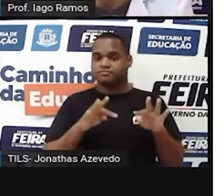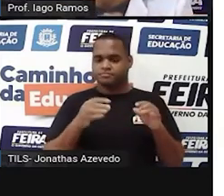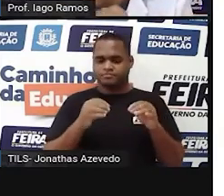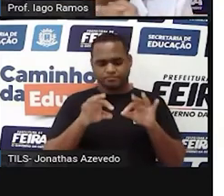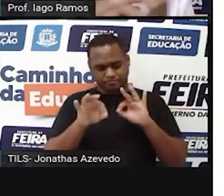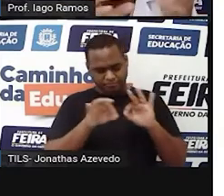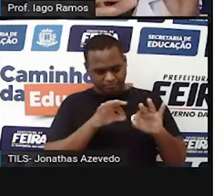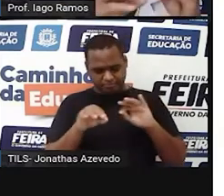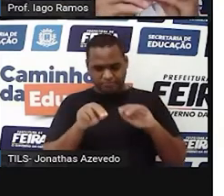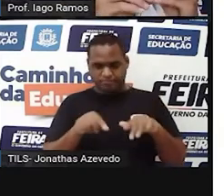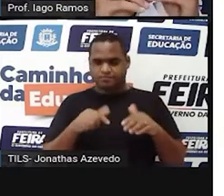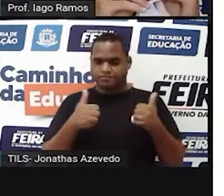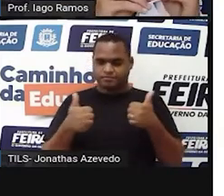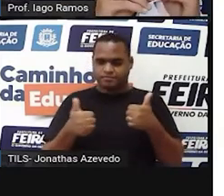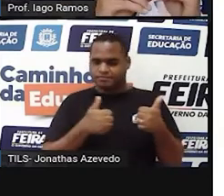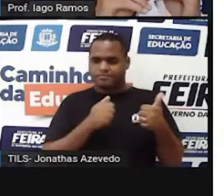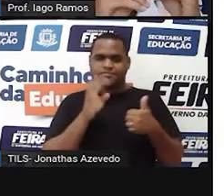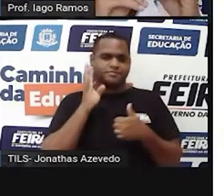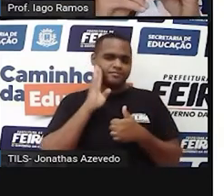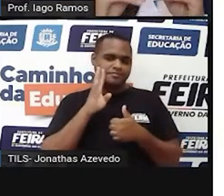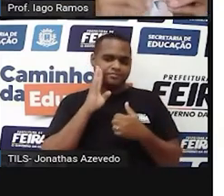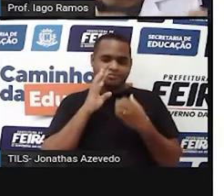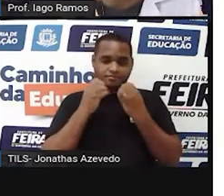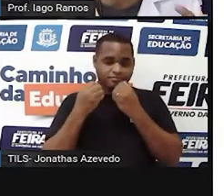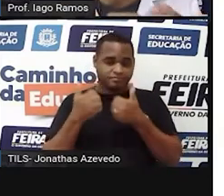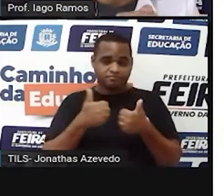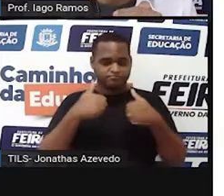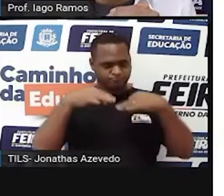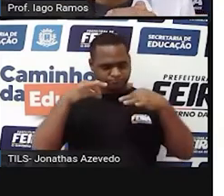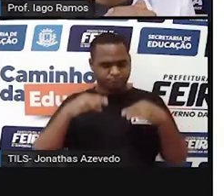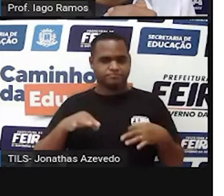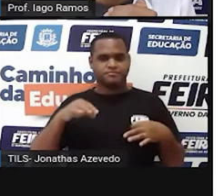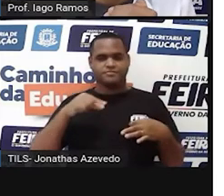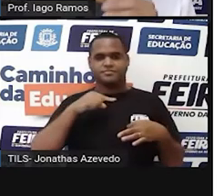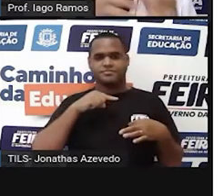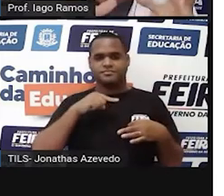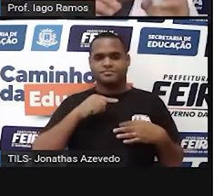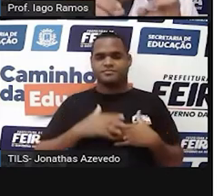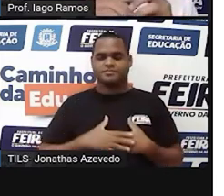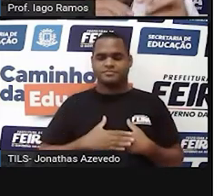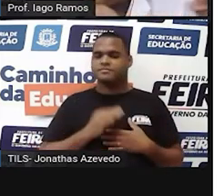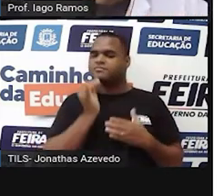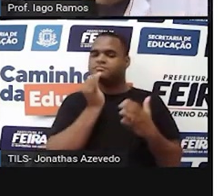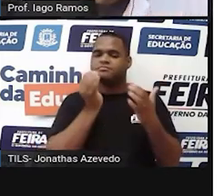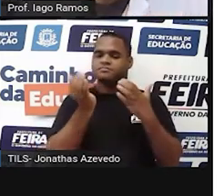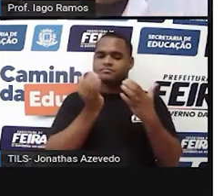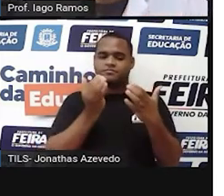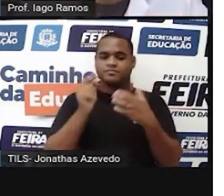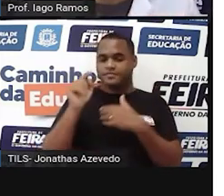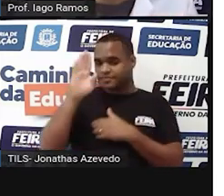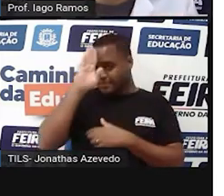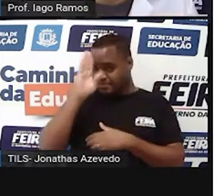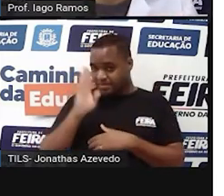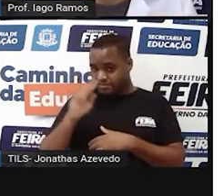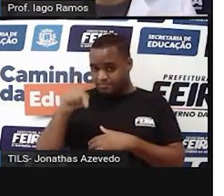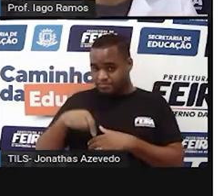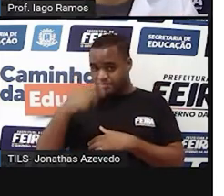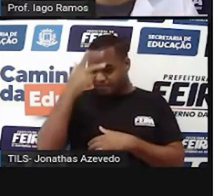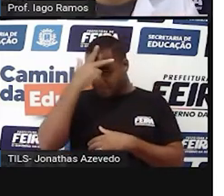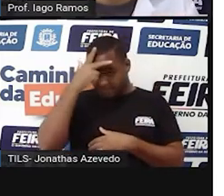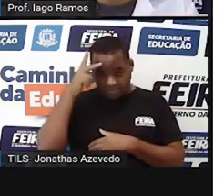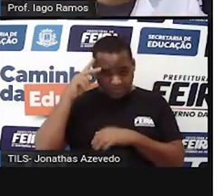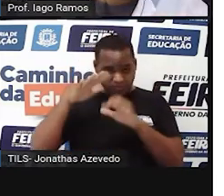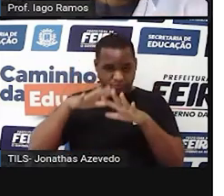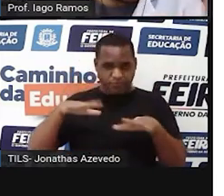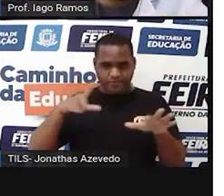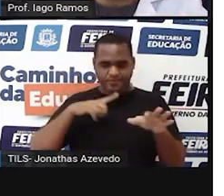isso aqui. Vamos deixar isso aqui com um padrão. Então, por exemplo, se lá no Brasil o pessoal está medindo